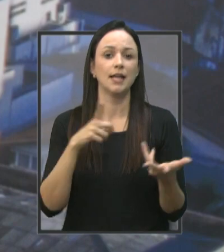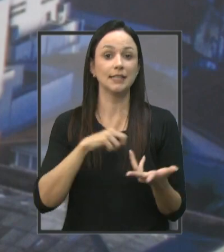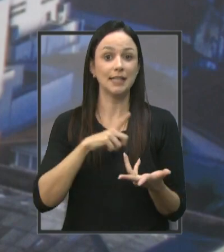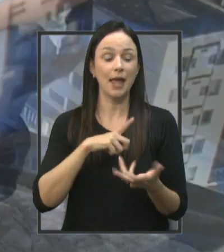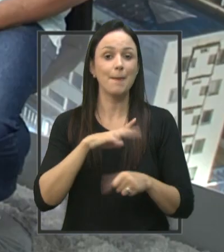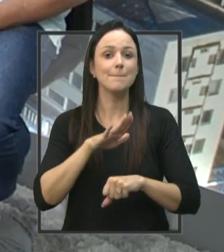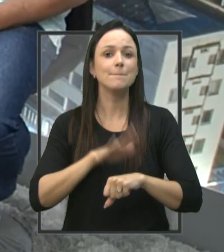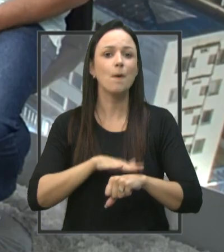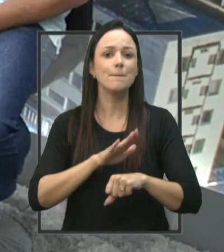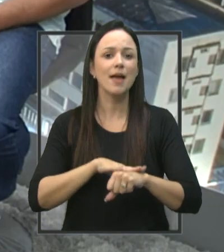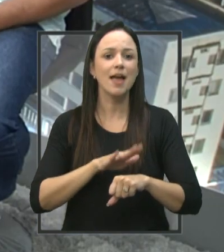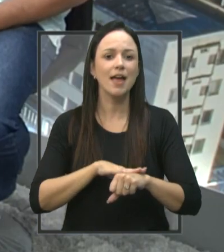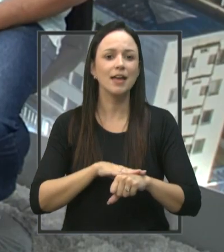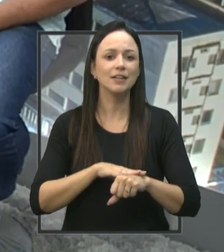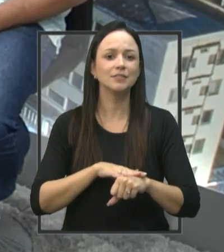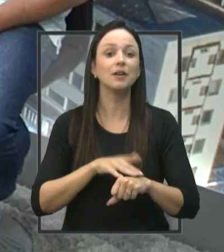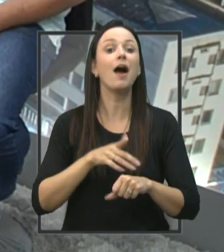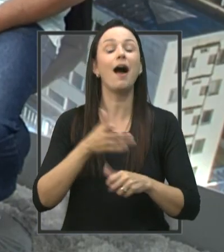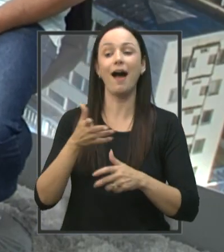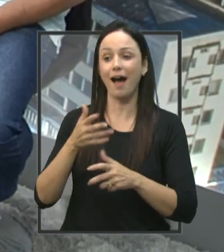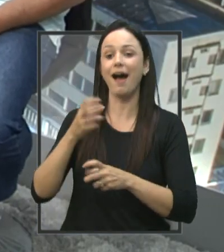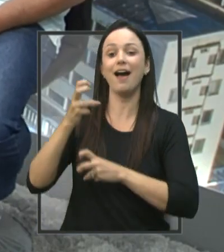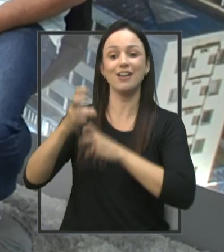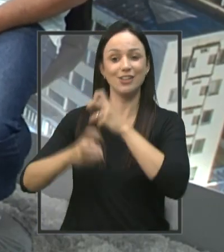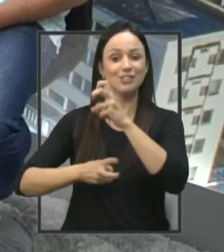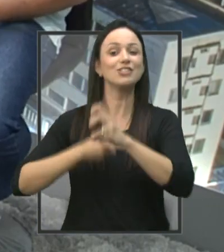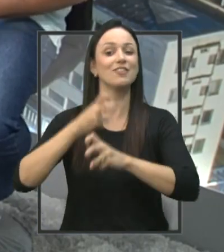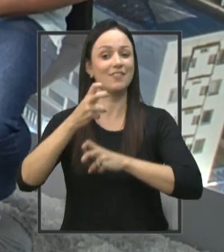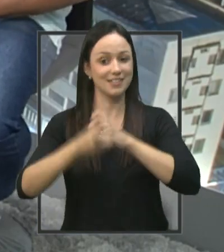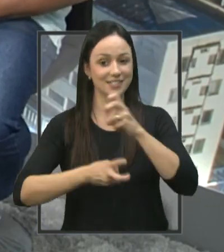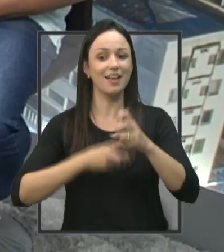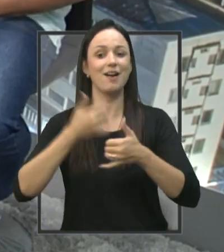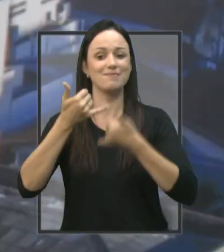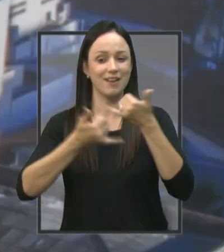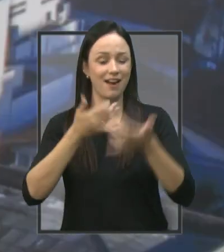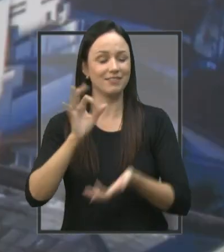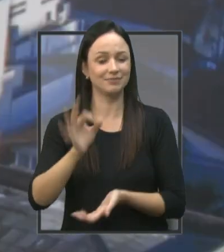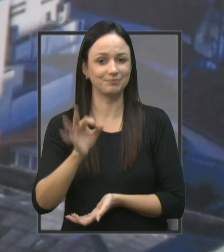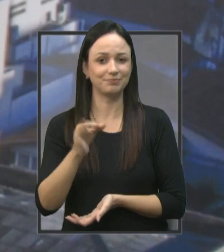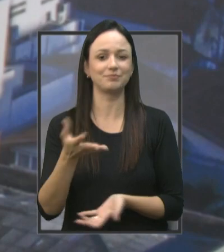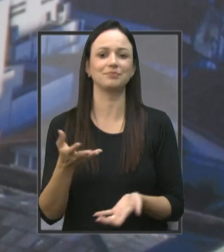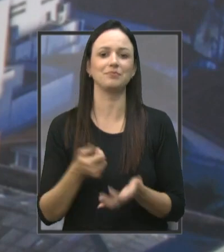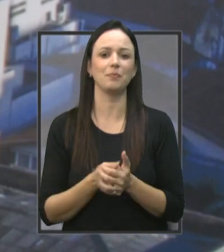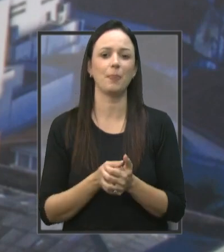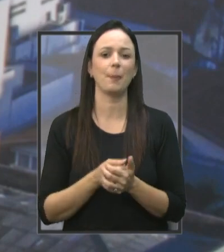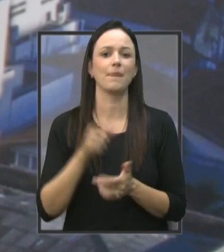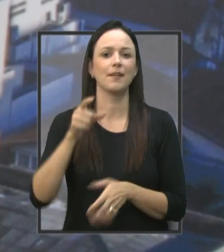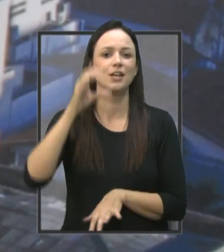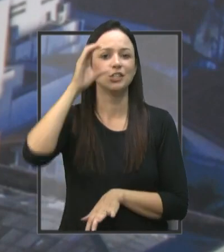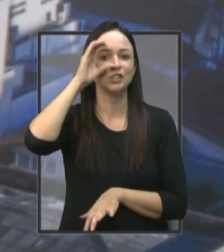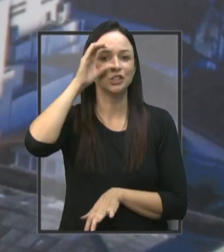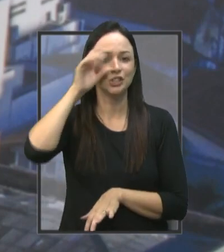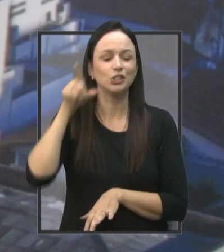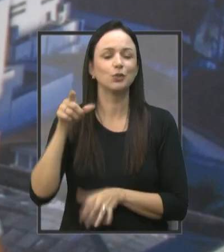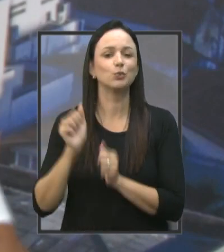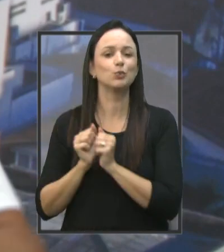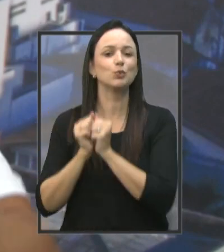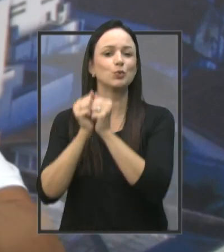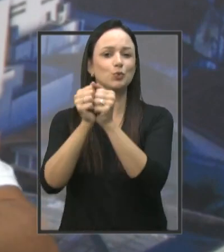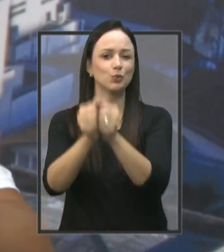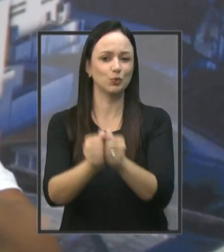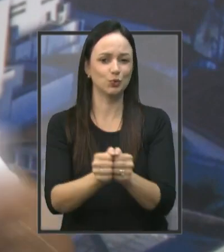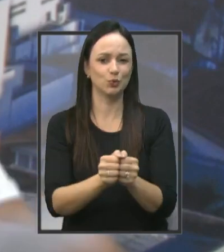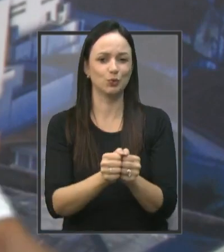Deles Parque de diversão O parque De diversão Que até foi o Chico Quevedo Que foi acompanhando